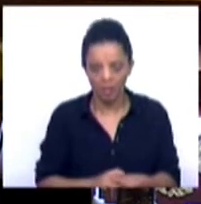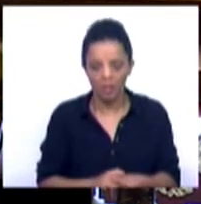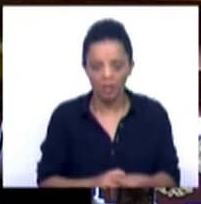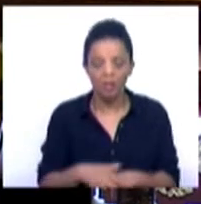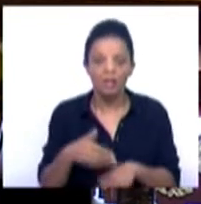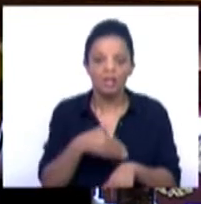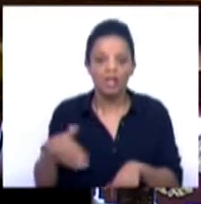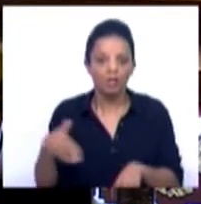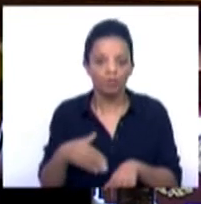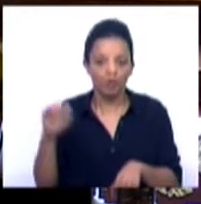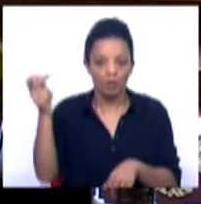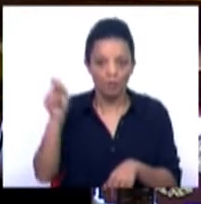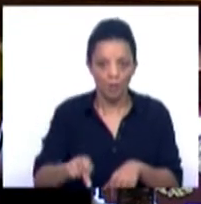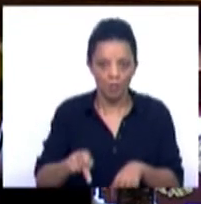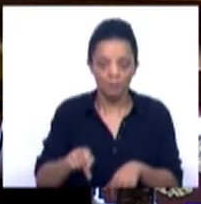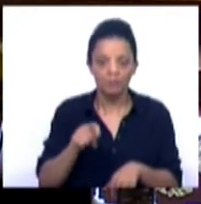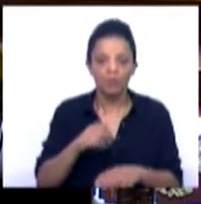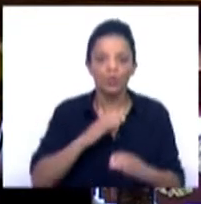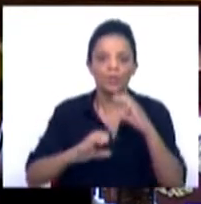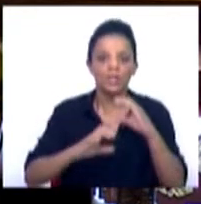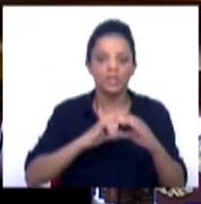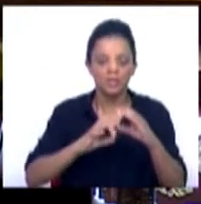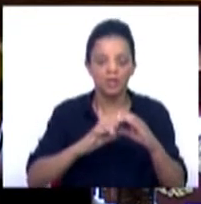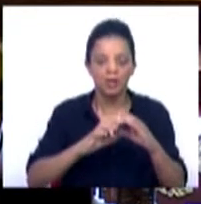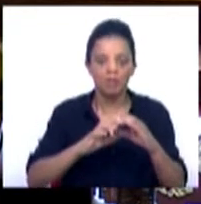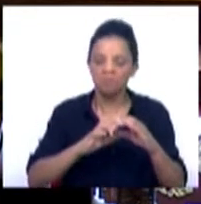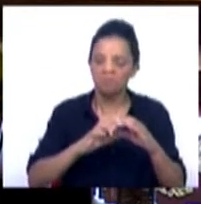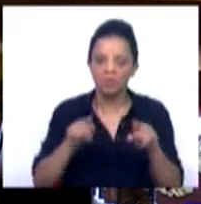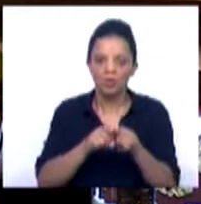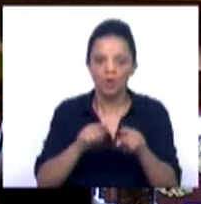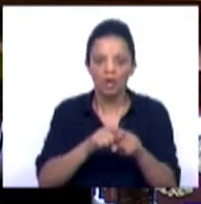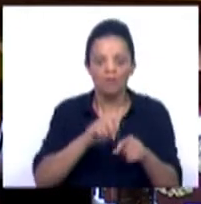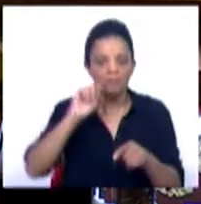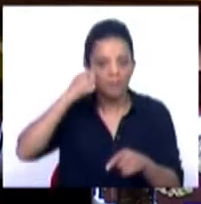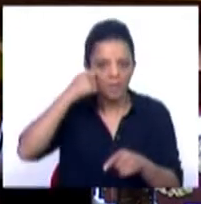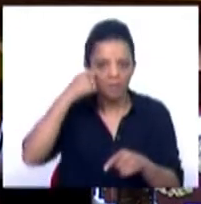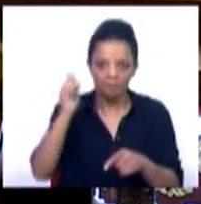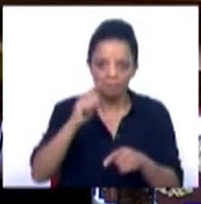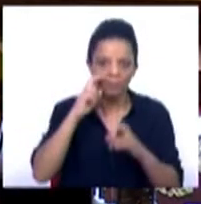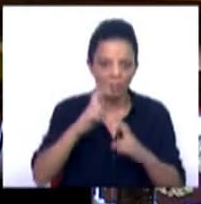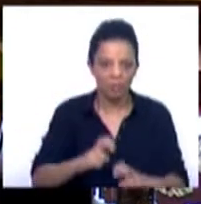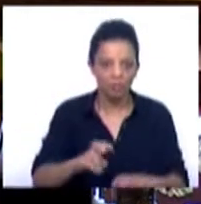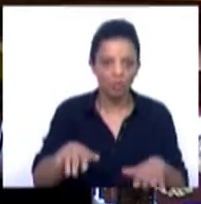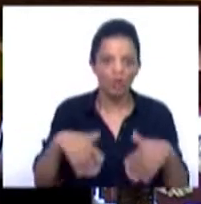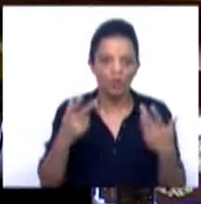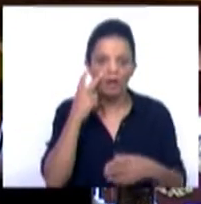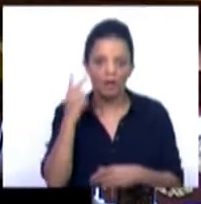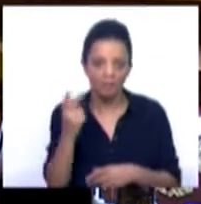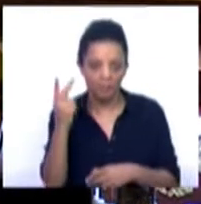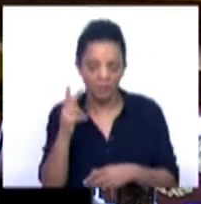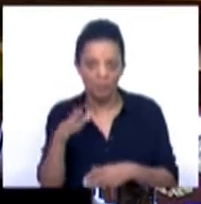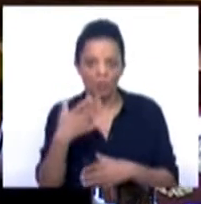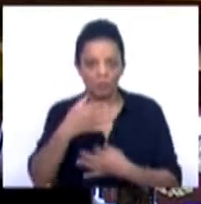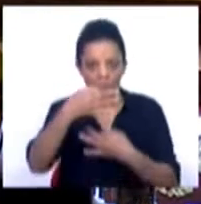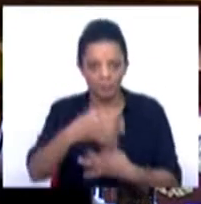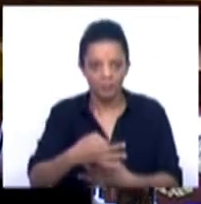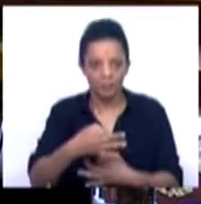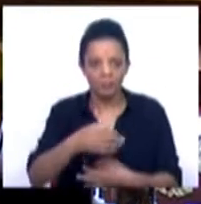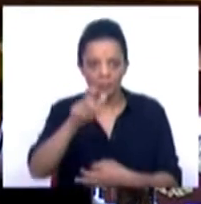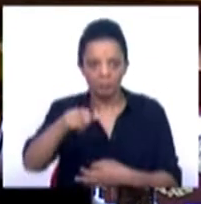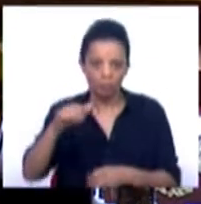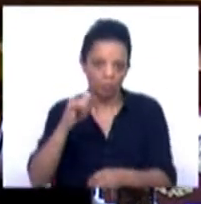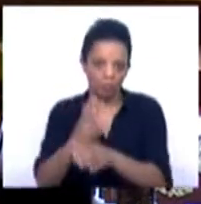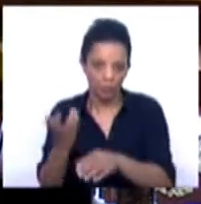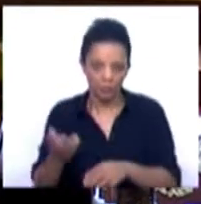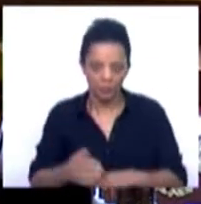partir de um momento em que tal comunicação não seja suscetível de comprometer as investigações nem a vida ou a integridade física de